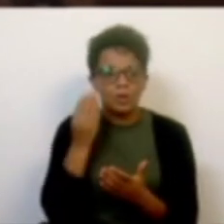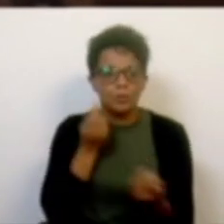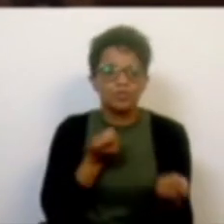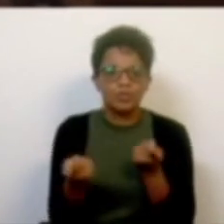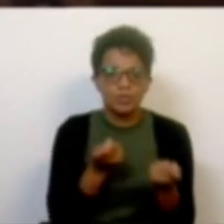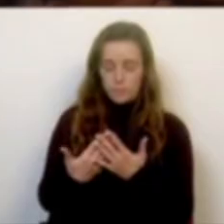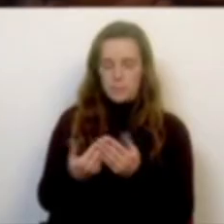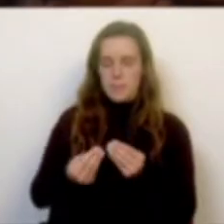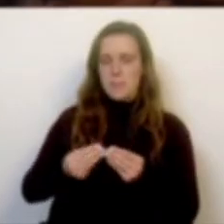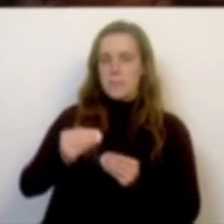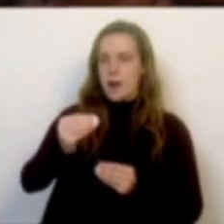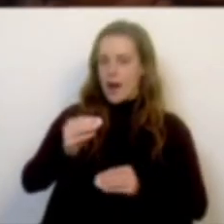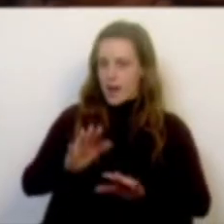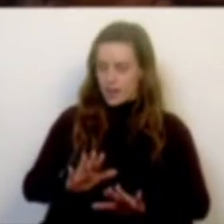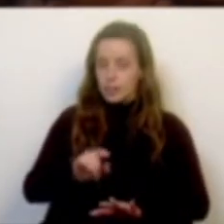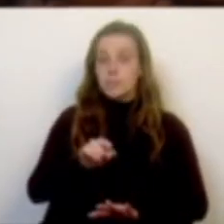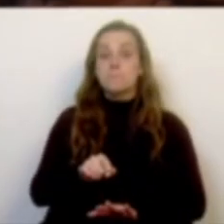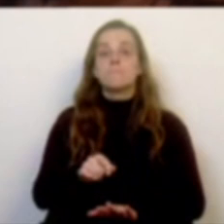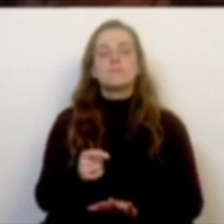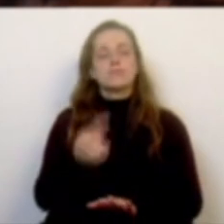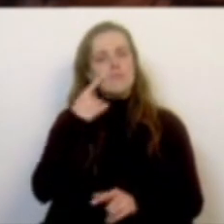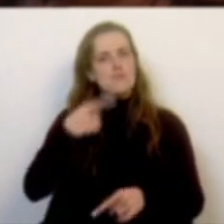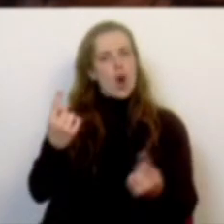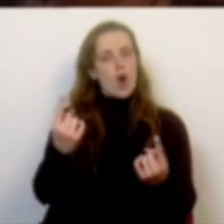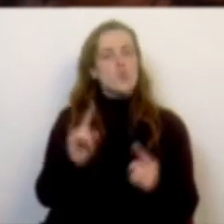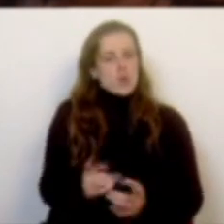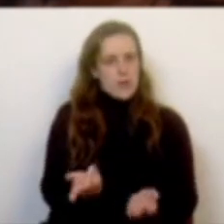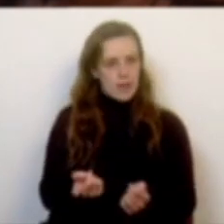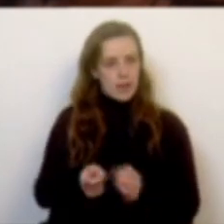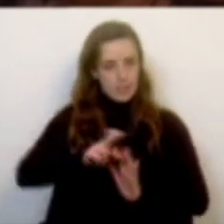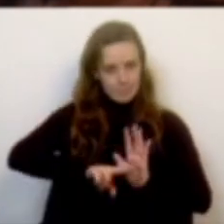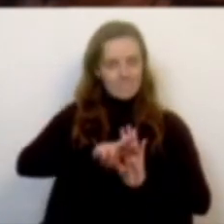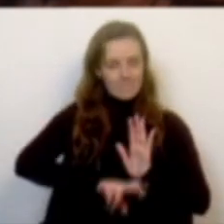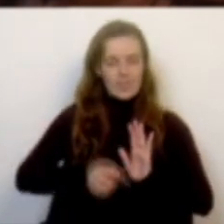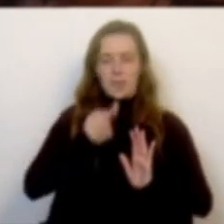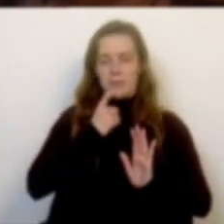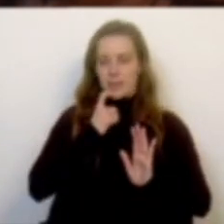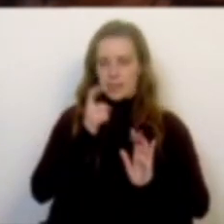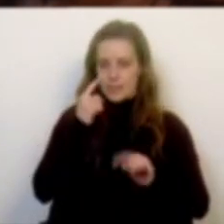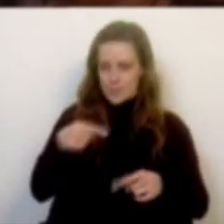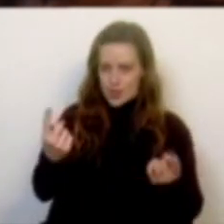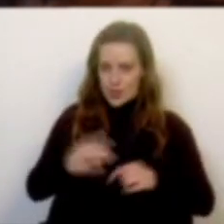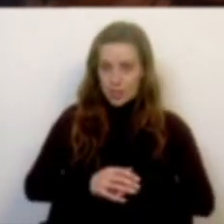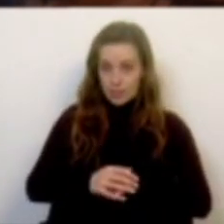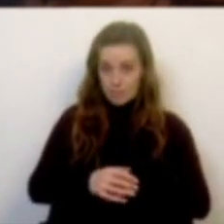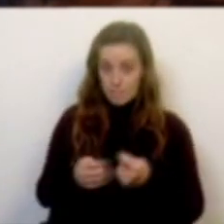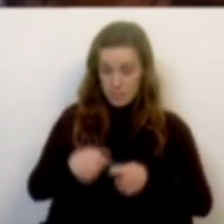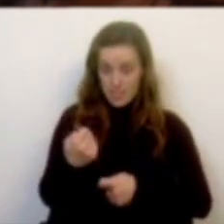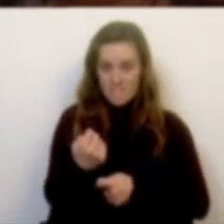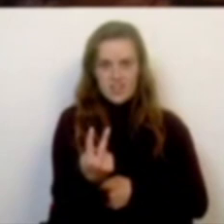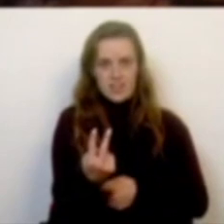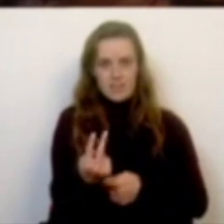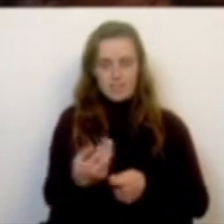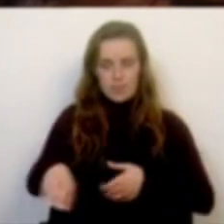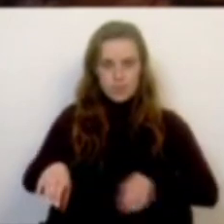vai ser feita. Estes dias mostraram bem a essência do regime de Abril. O regime em que dois partidos há 50